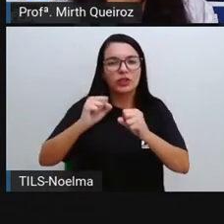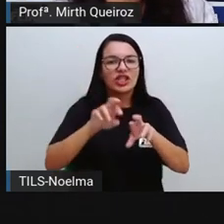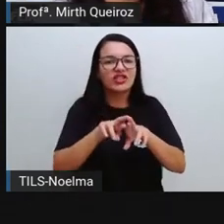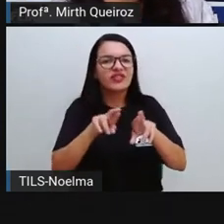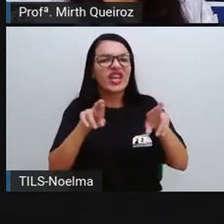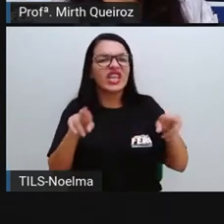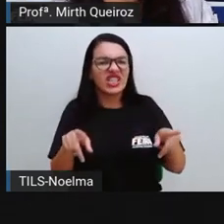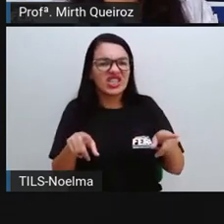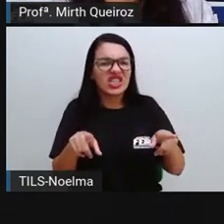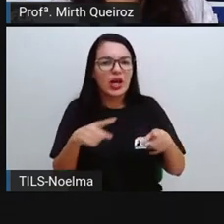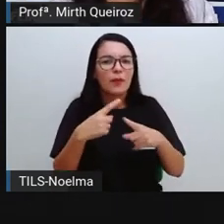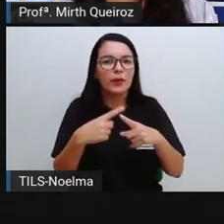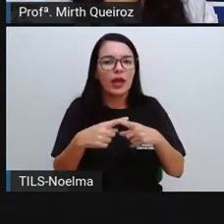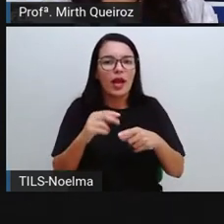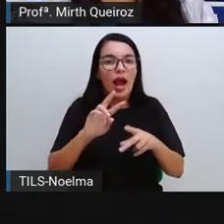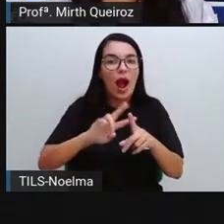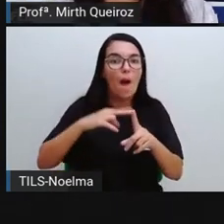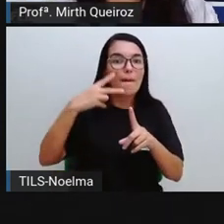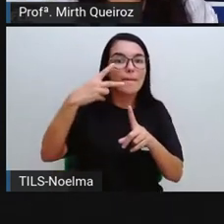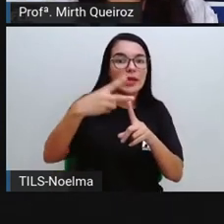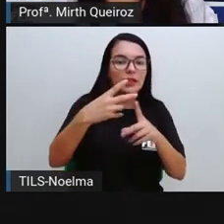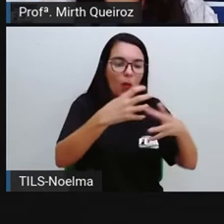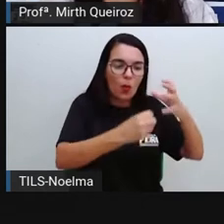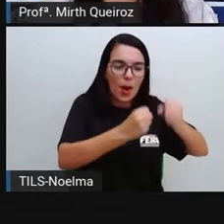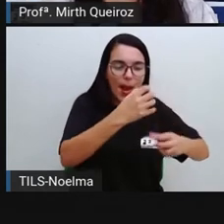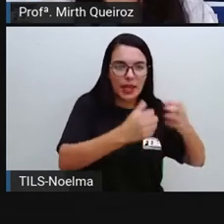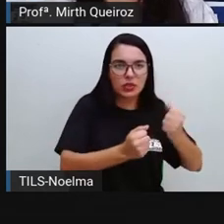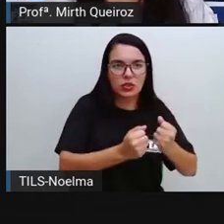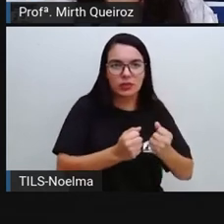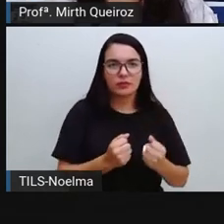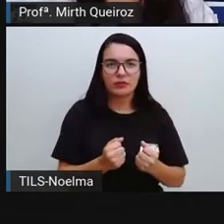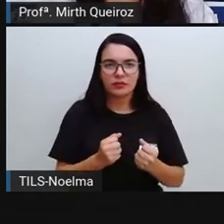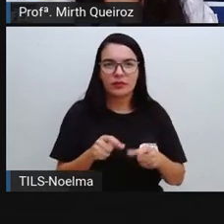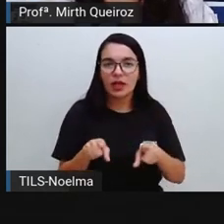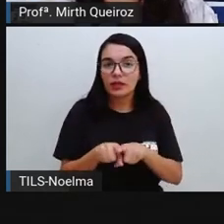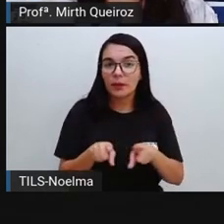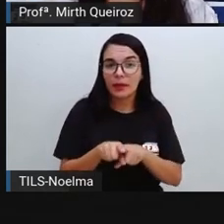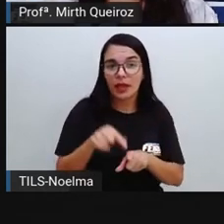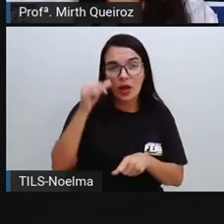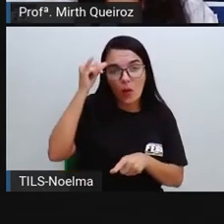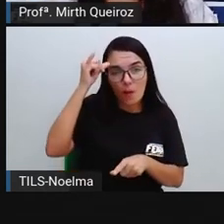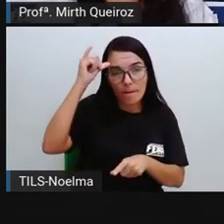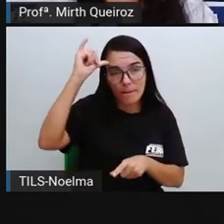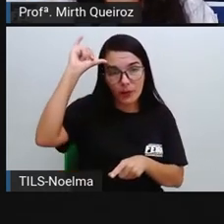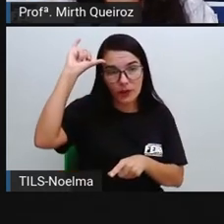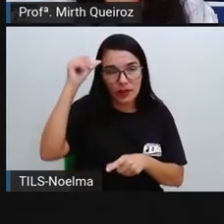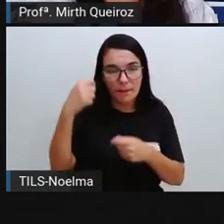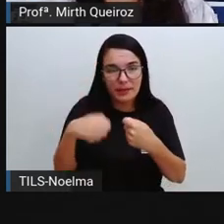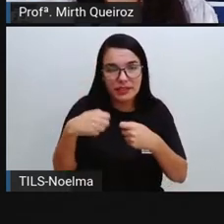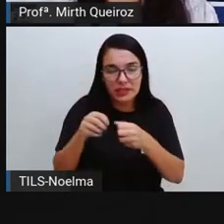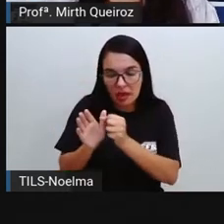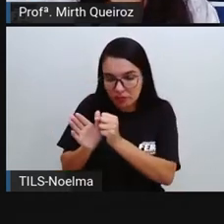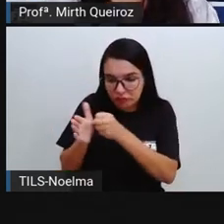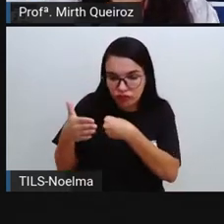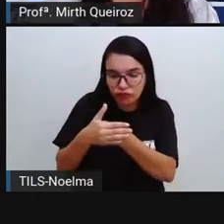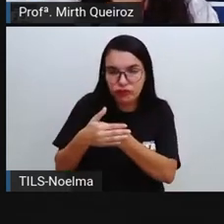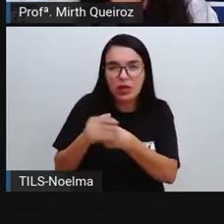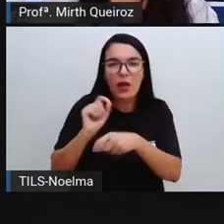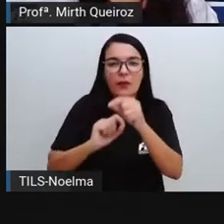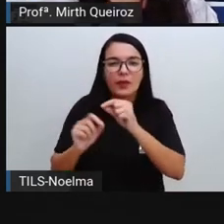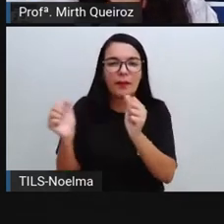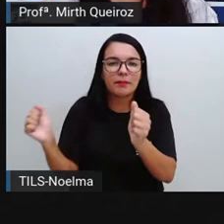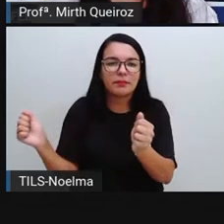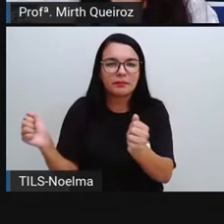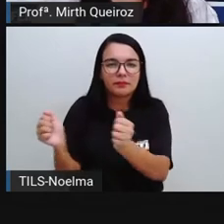da produção de leite. O gado, por exemplo, ele é criado principalmente em sistema de confinamento, ou seja, ele é preso